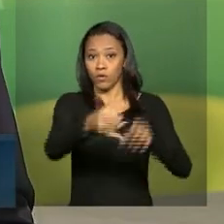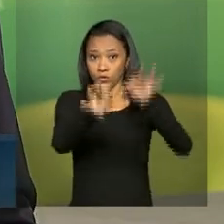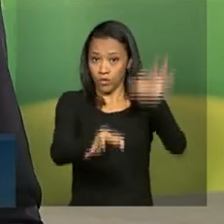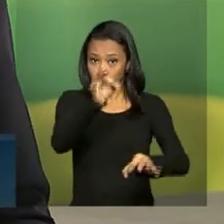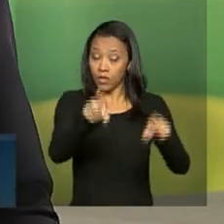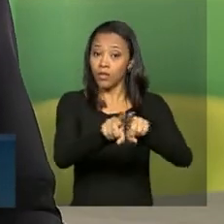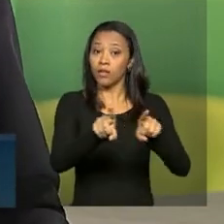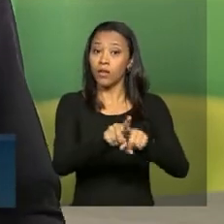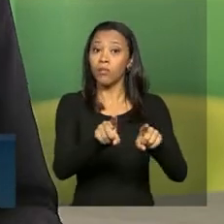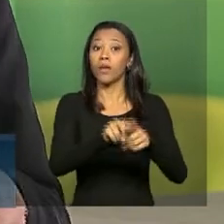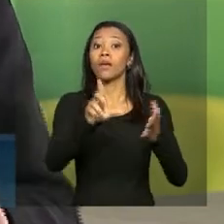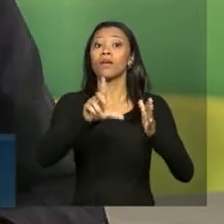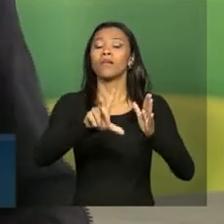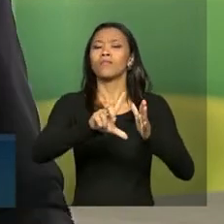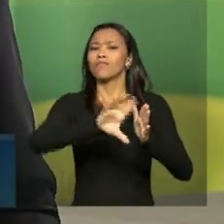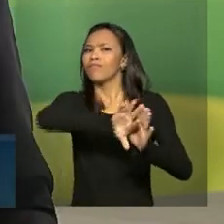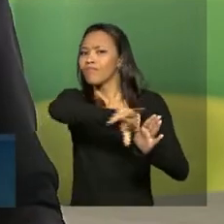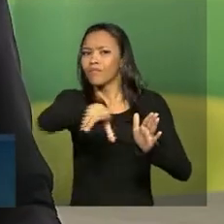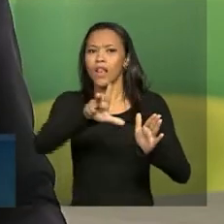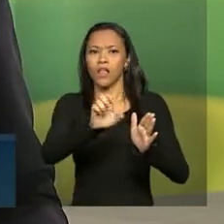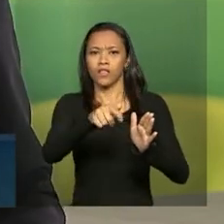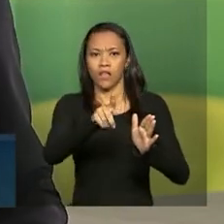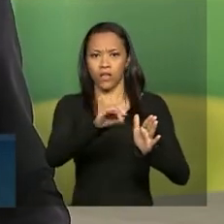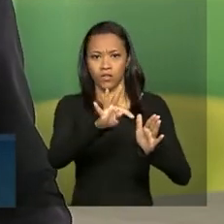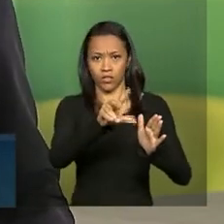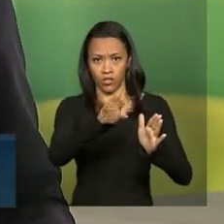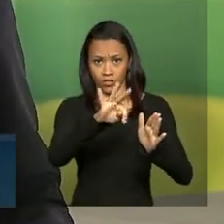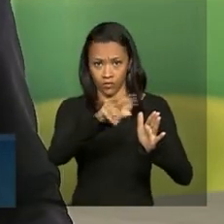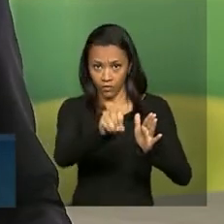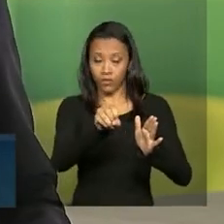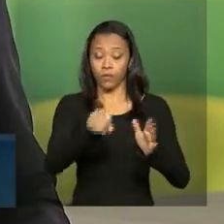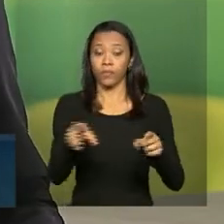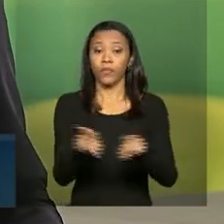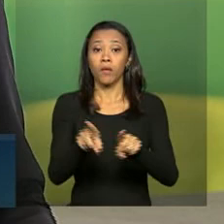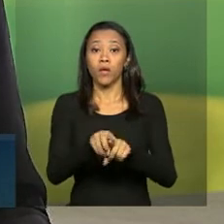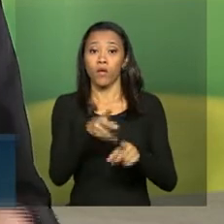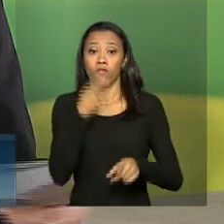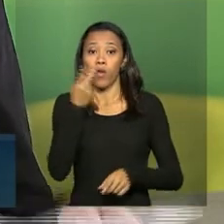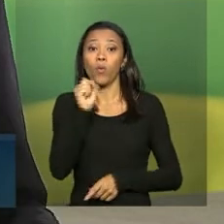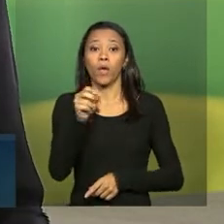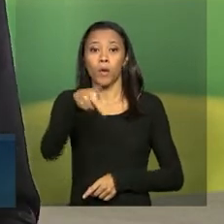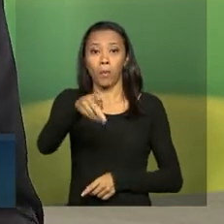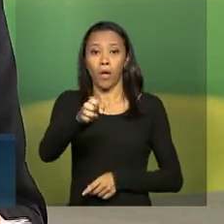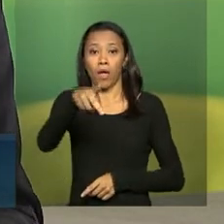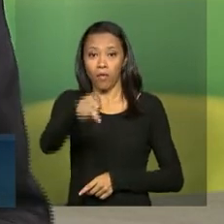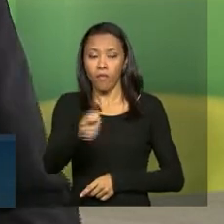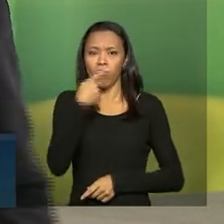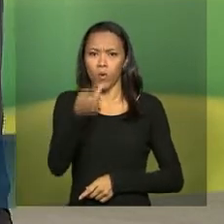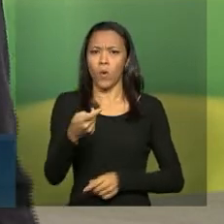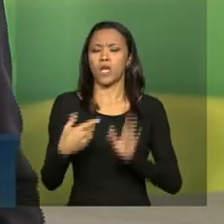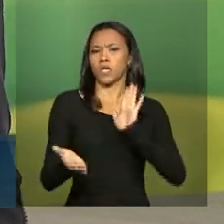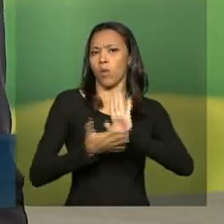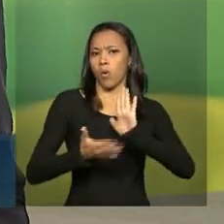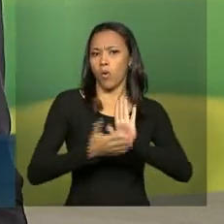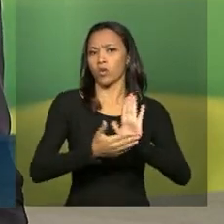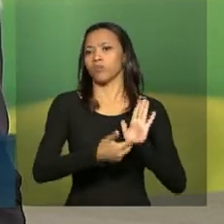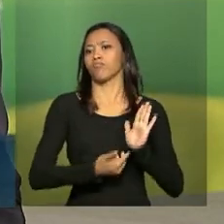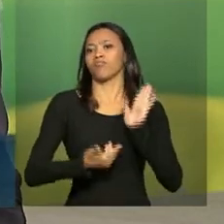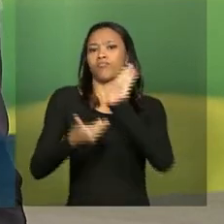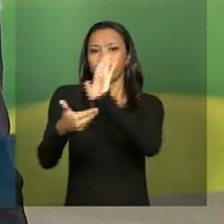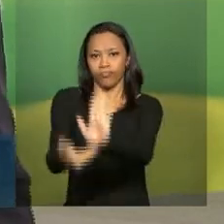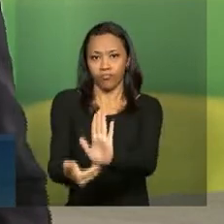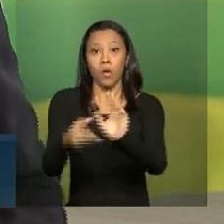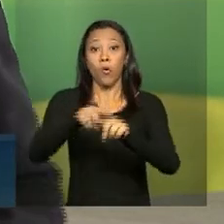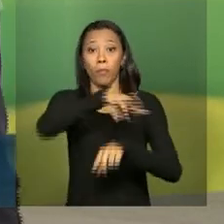Ontem, os ministros da Justiça, Eduardo Cardoso, e de Relações Institucionais, Pepe Vargas, apresentaram essas propostas ao presidente do